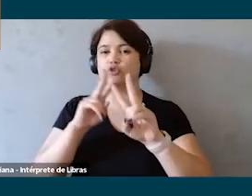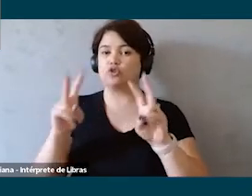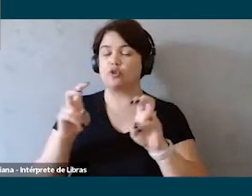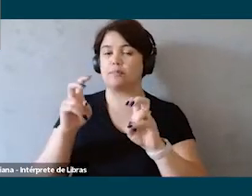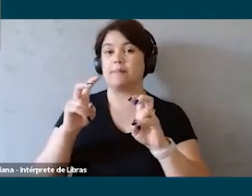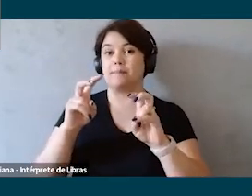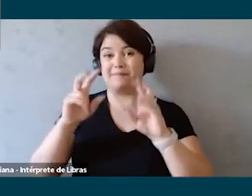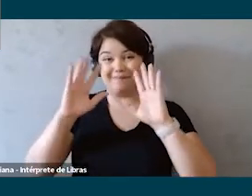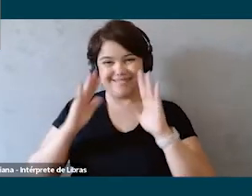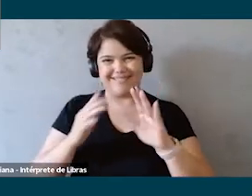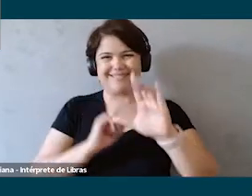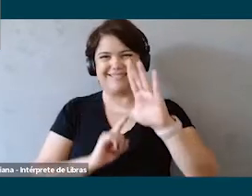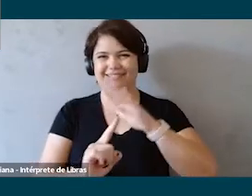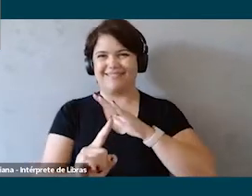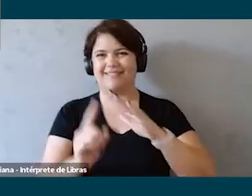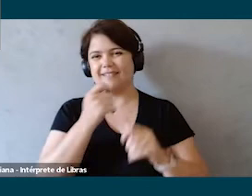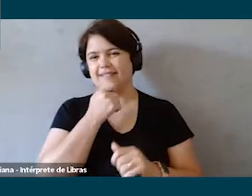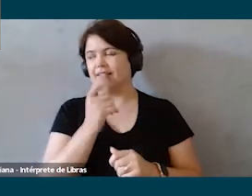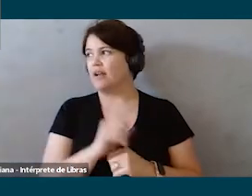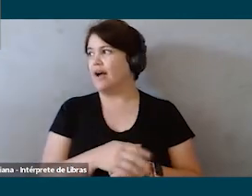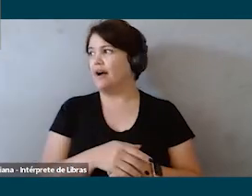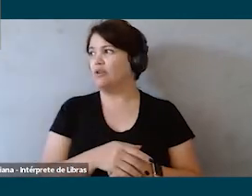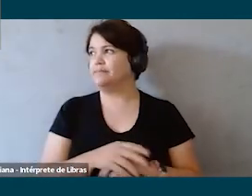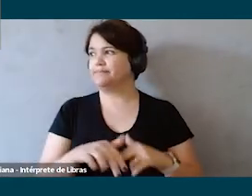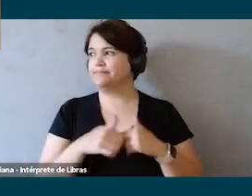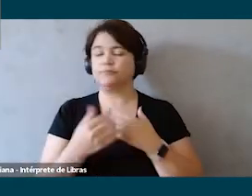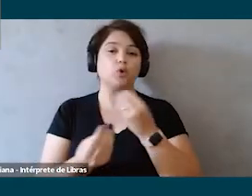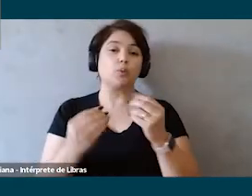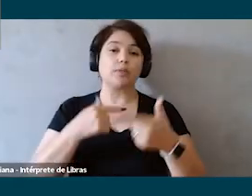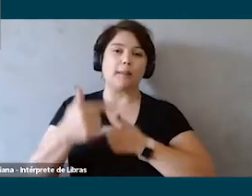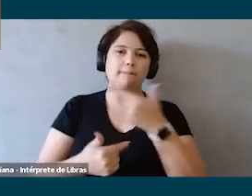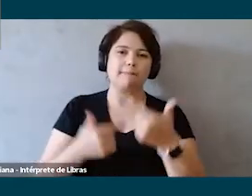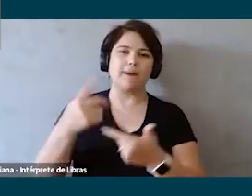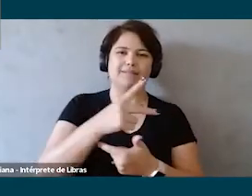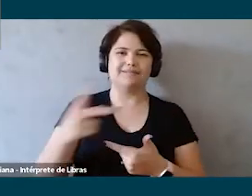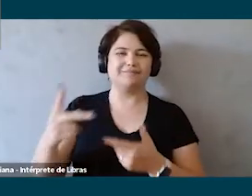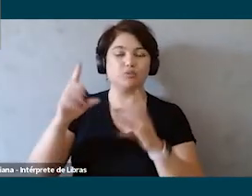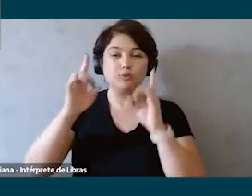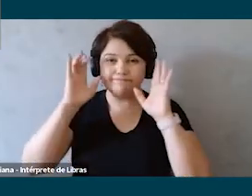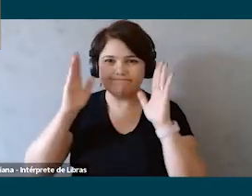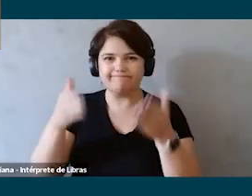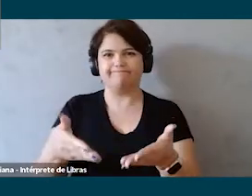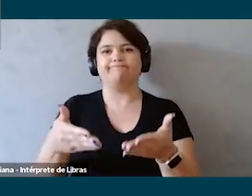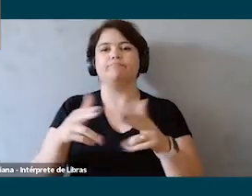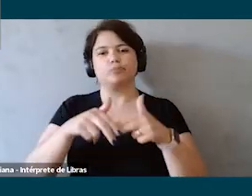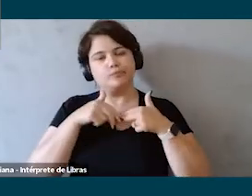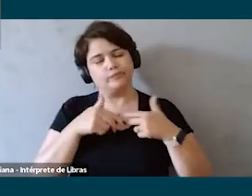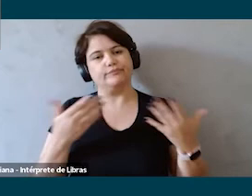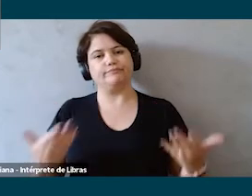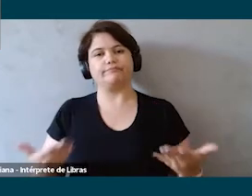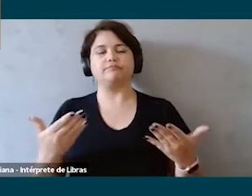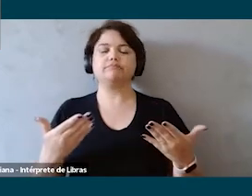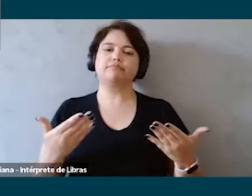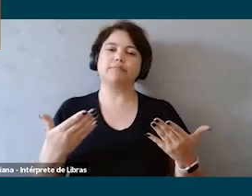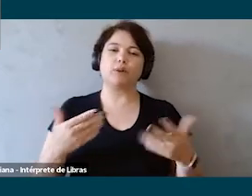falando de personas porque a gente fez um recorte da atividade dessa consultora em cima de um olhar muito específico então